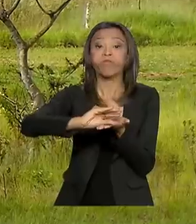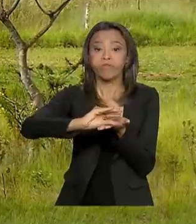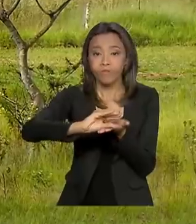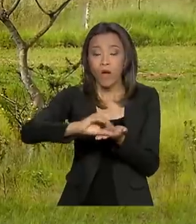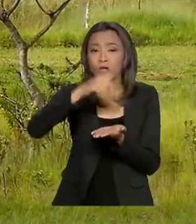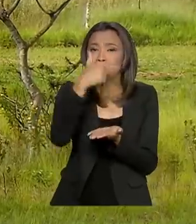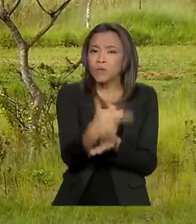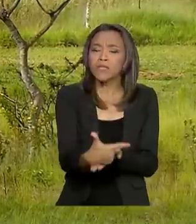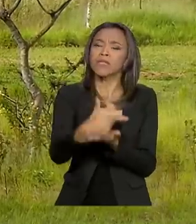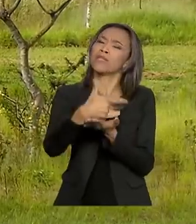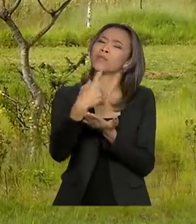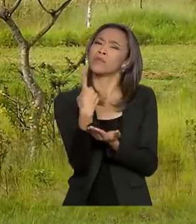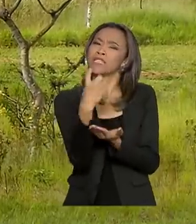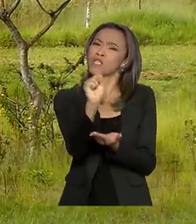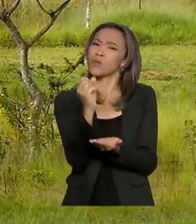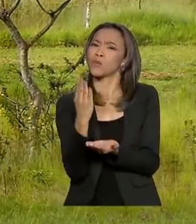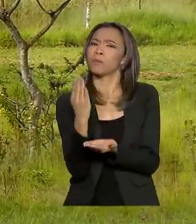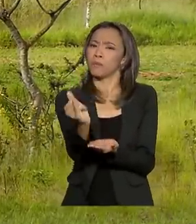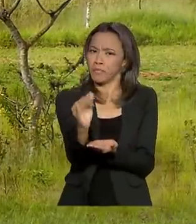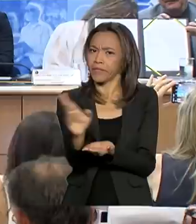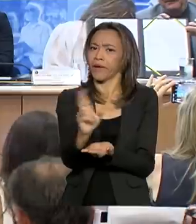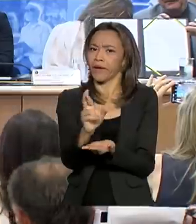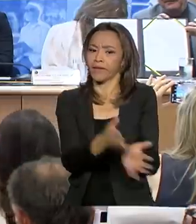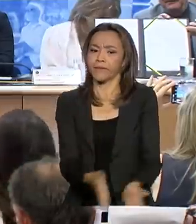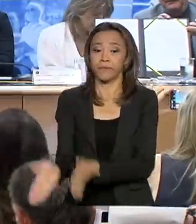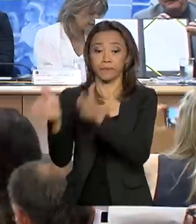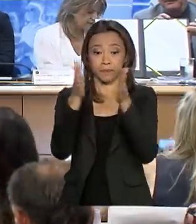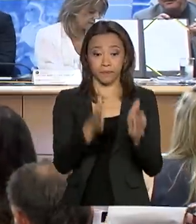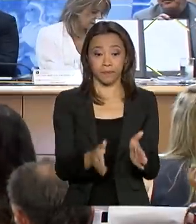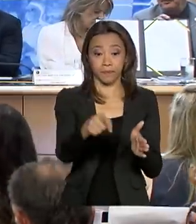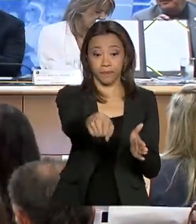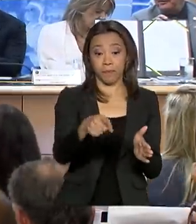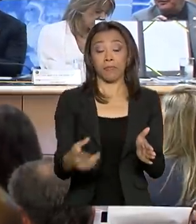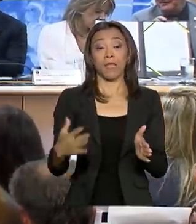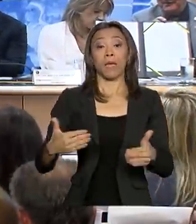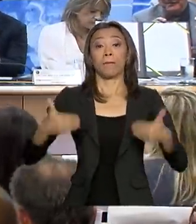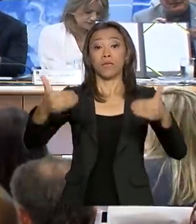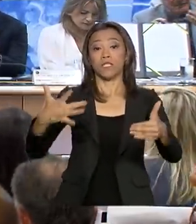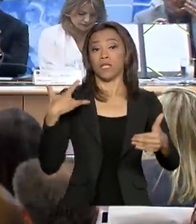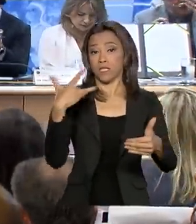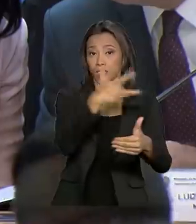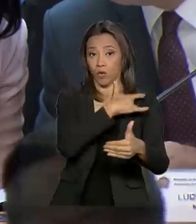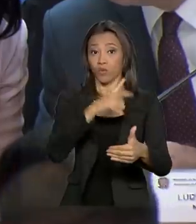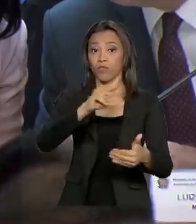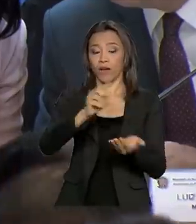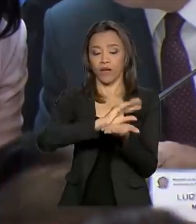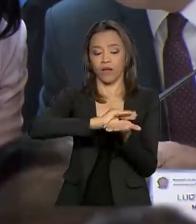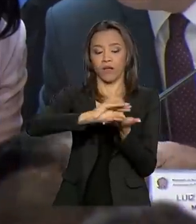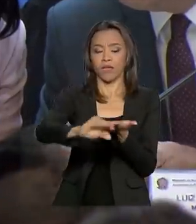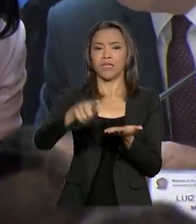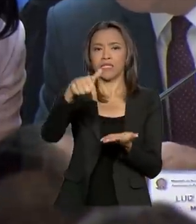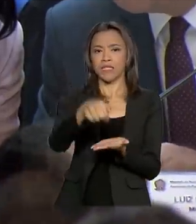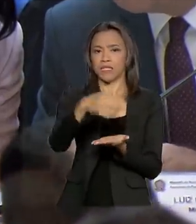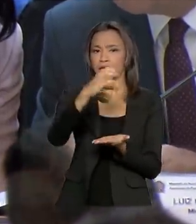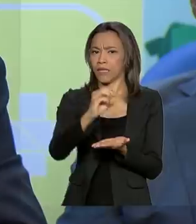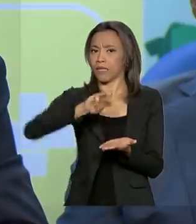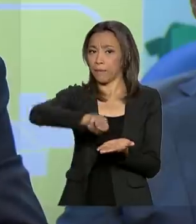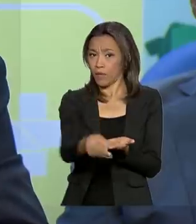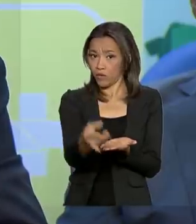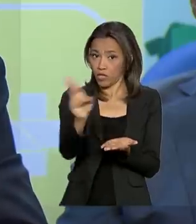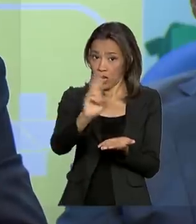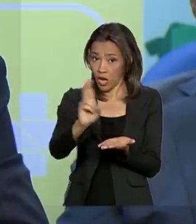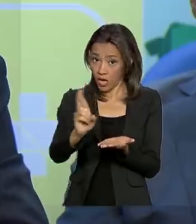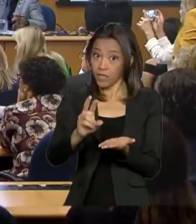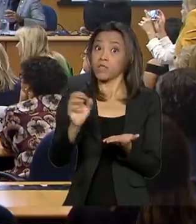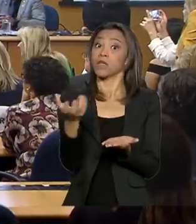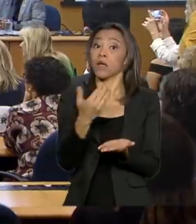dos 218 bilhões de reais. Ministério da Saúde vai repassar 70 milhões de reais ao SUS para